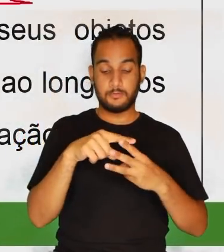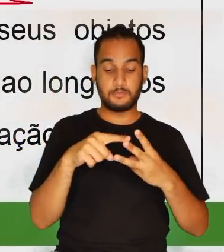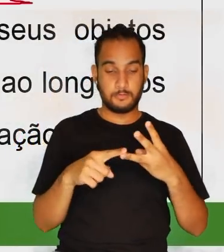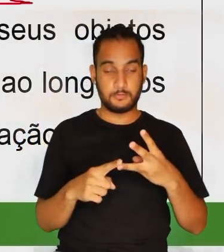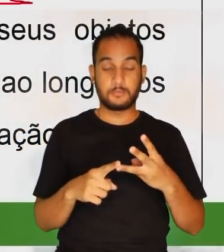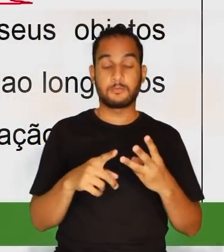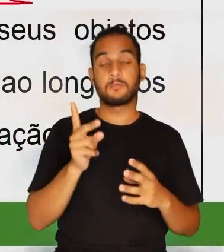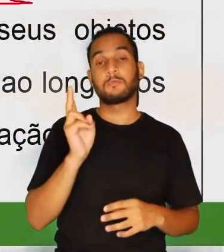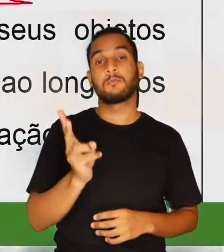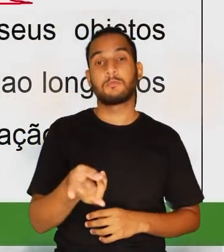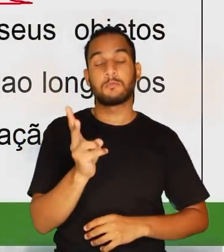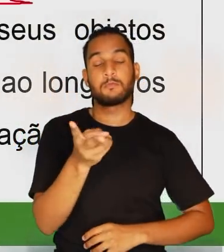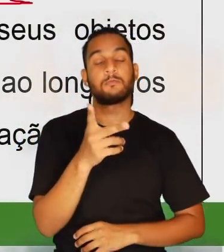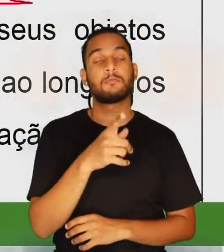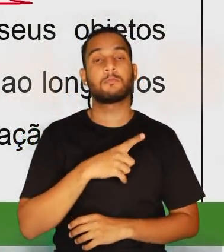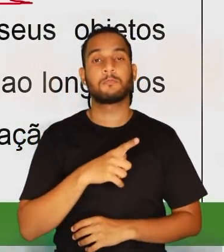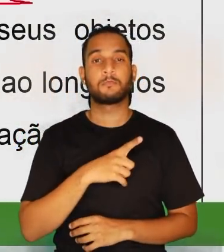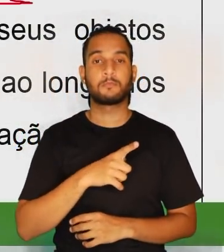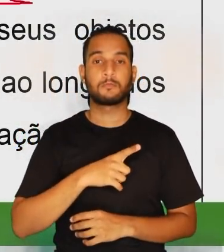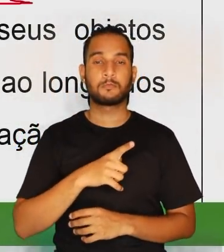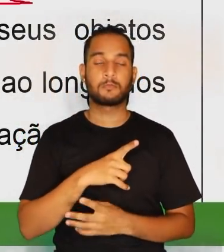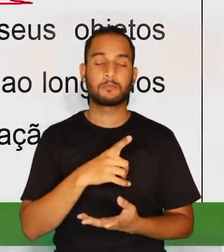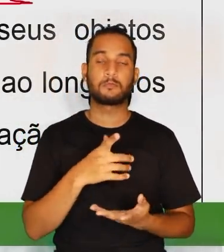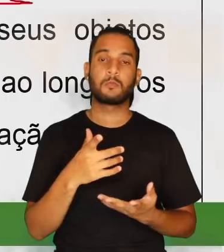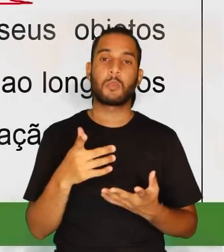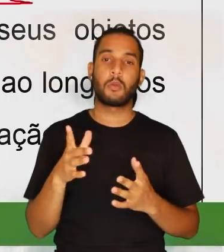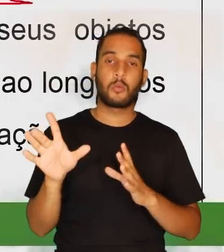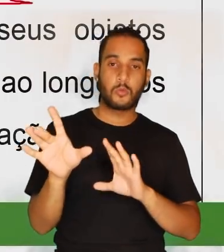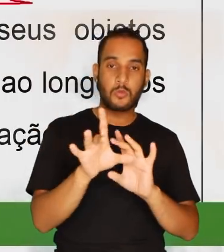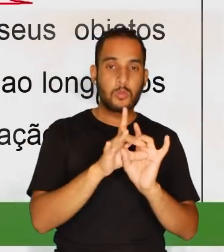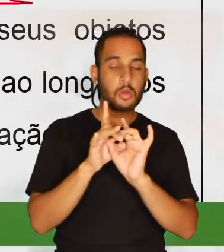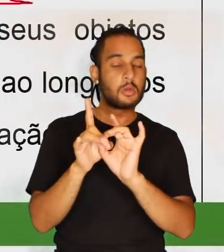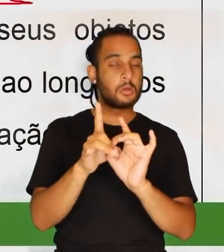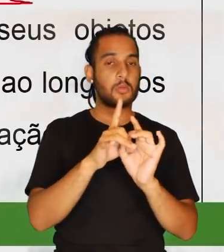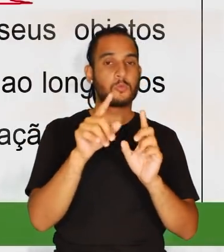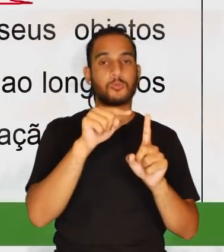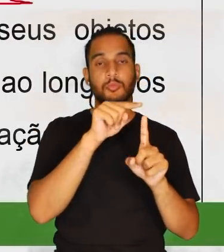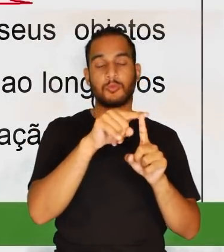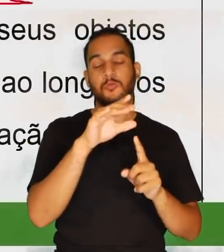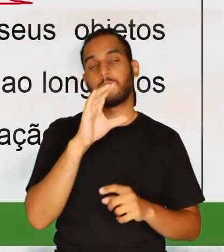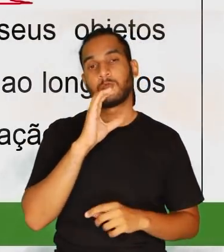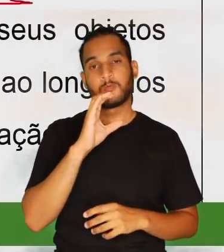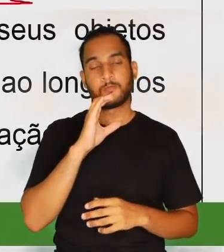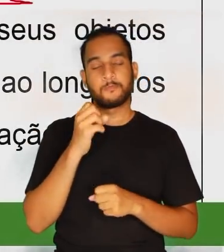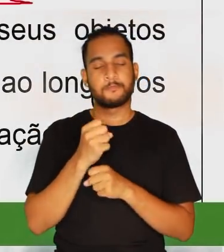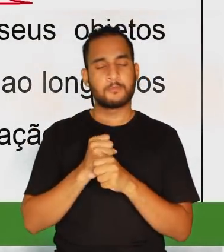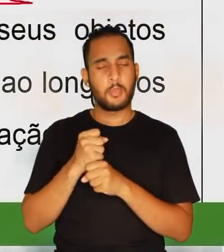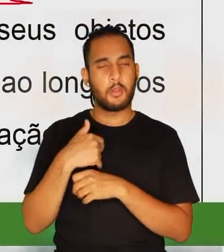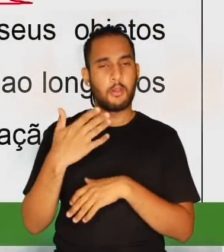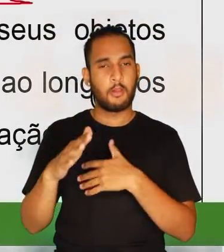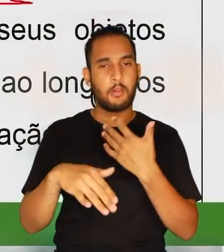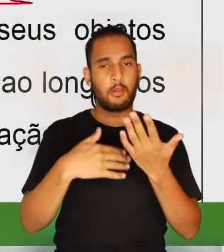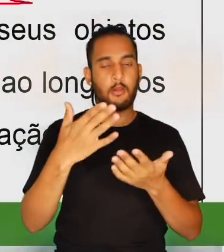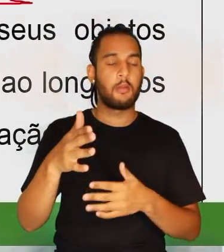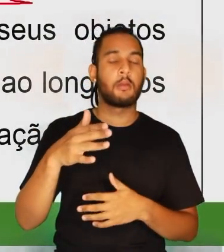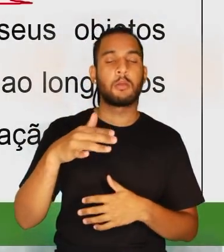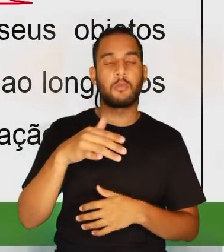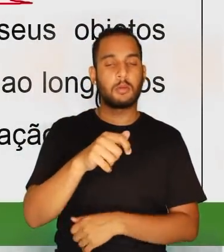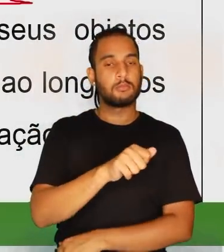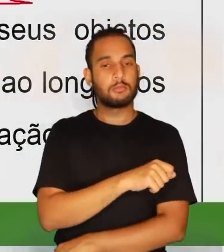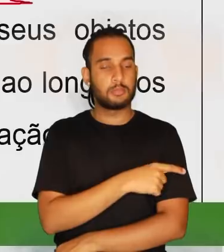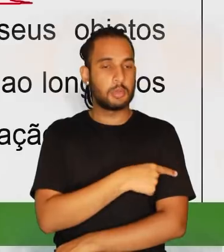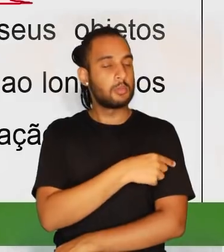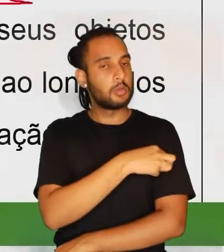três possam trazer sempre uma integração dos objetos de conhecimento ao longo dos anos